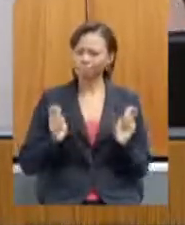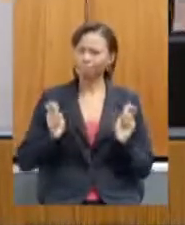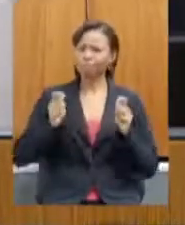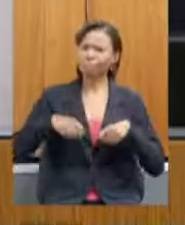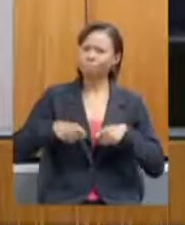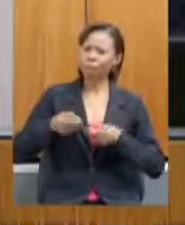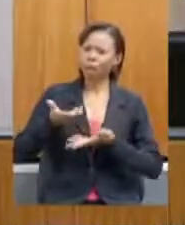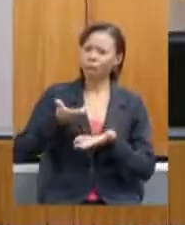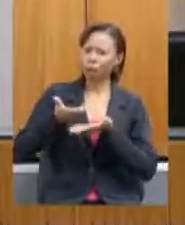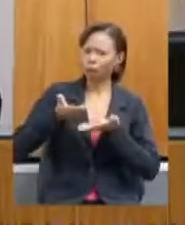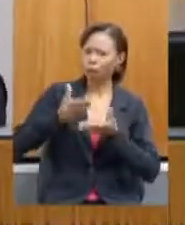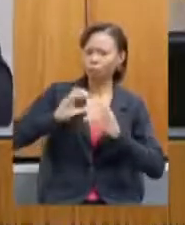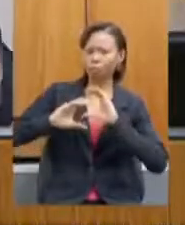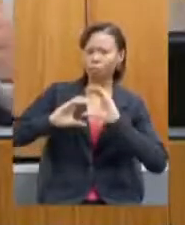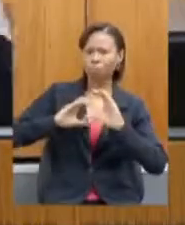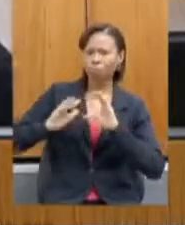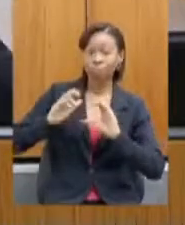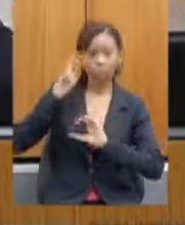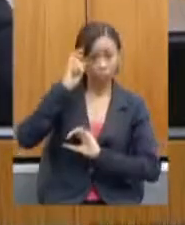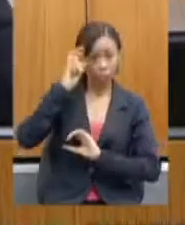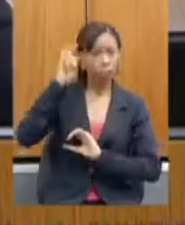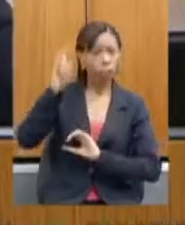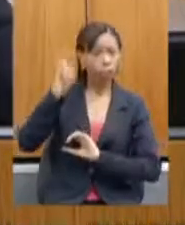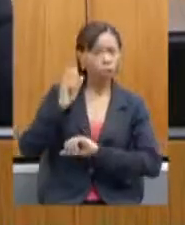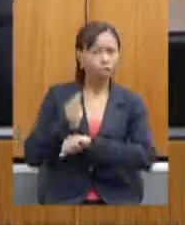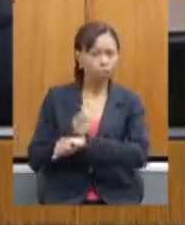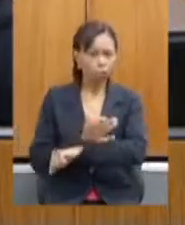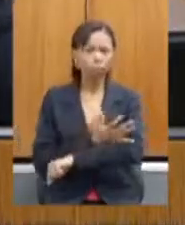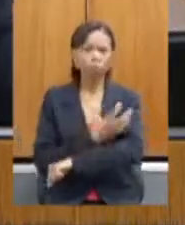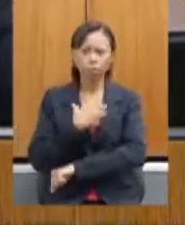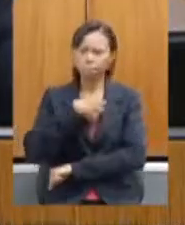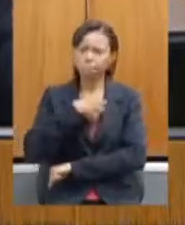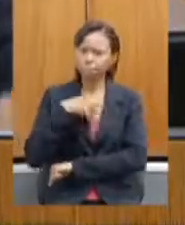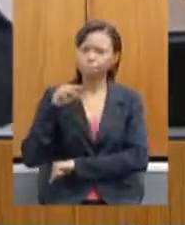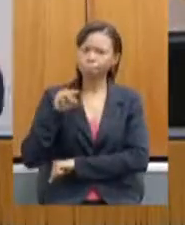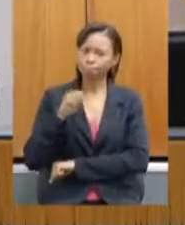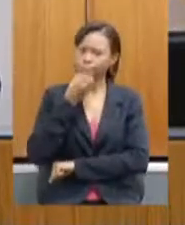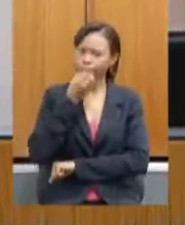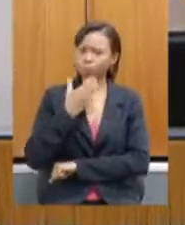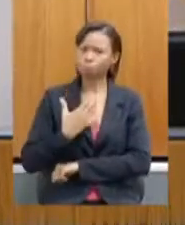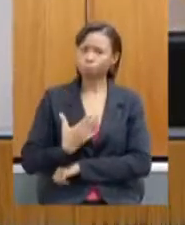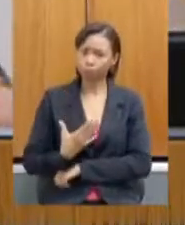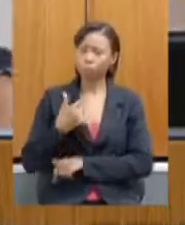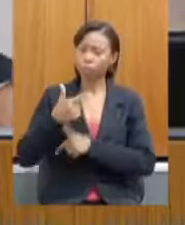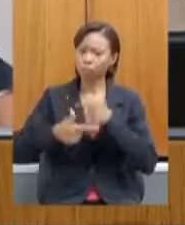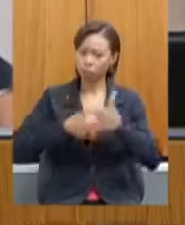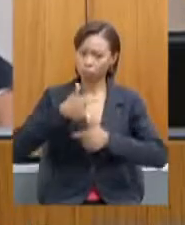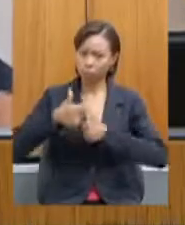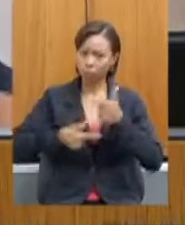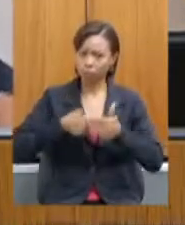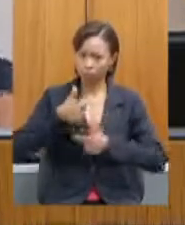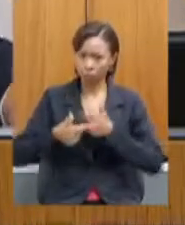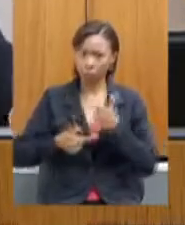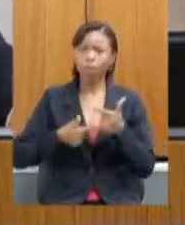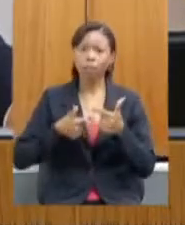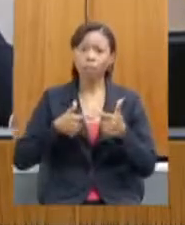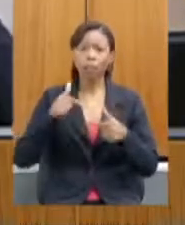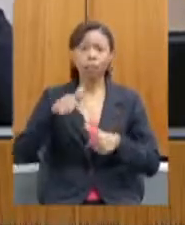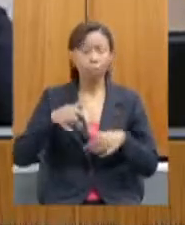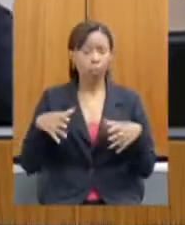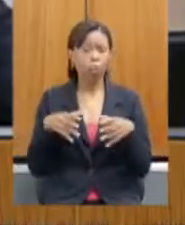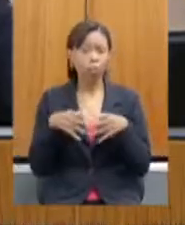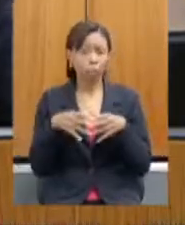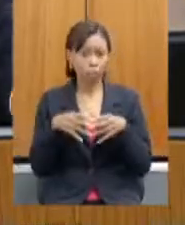de diálogo, de inteligência emocional, que a senhora conduz muito bem os trabalhos dessa nossa pasta, muito